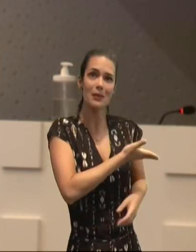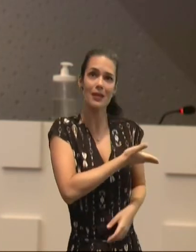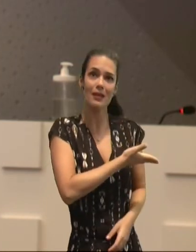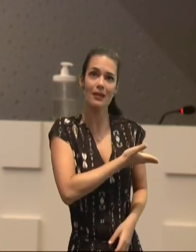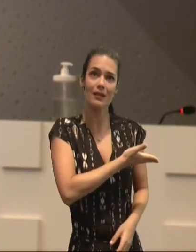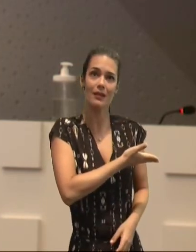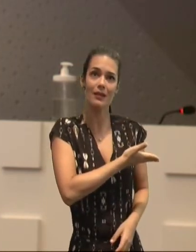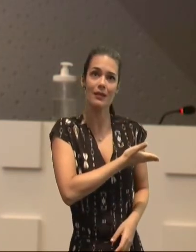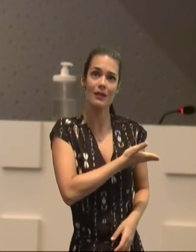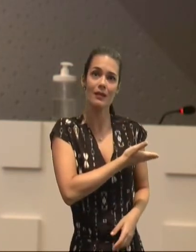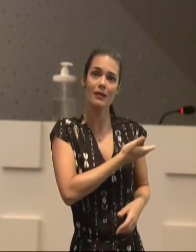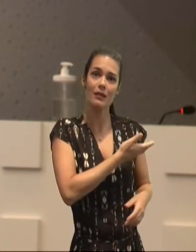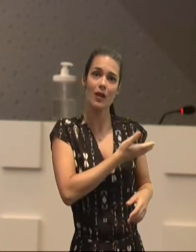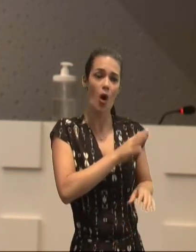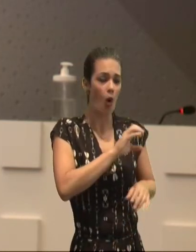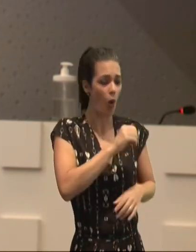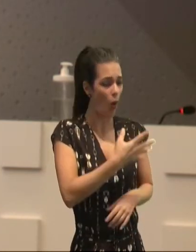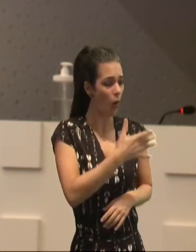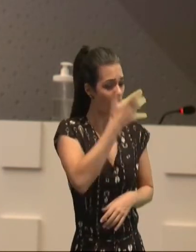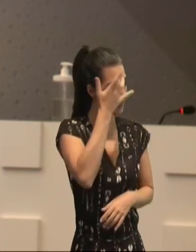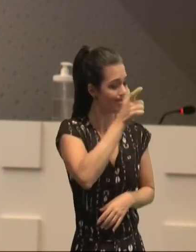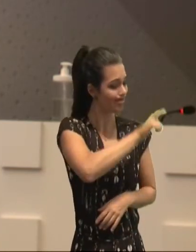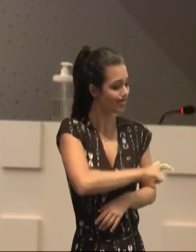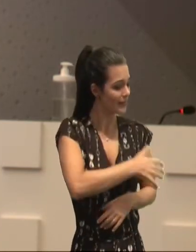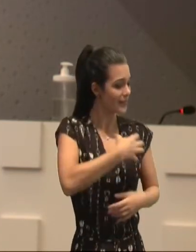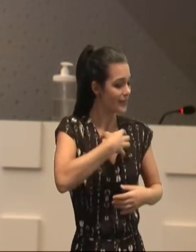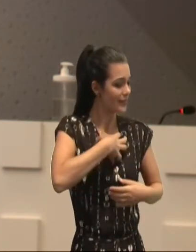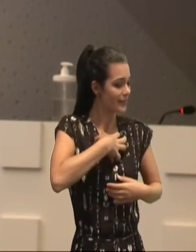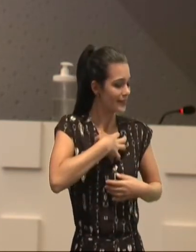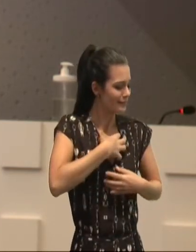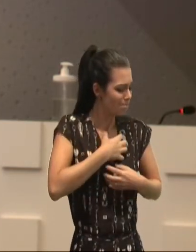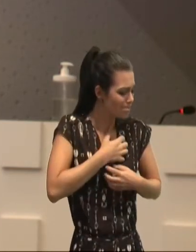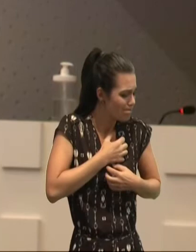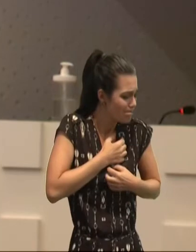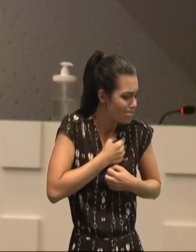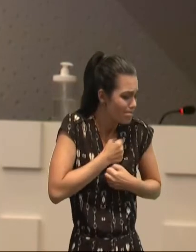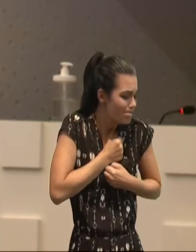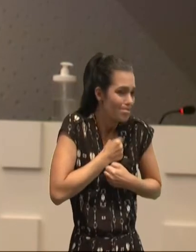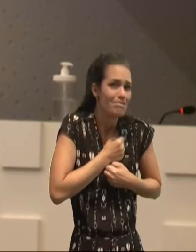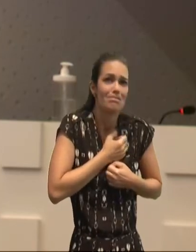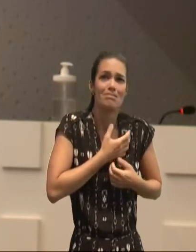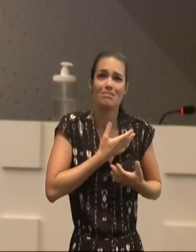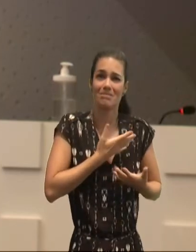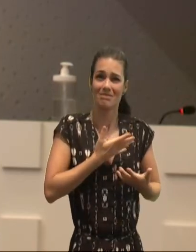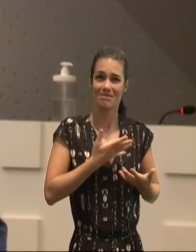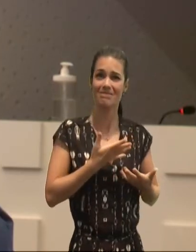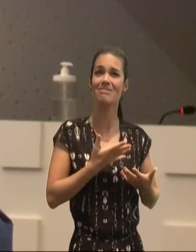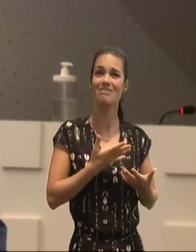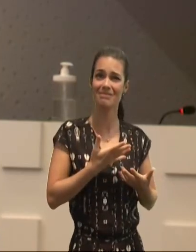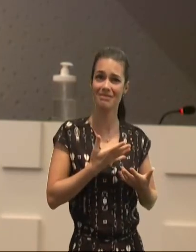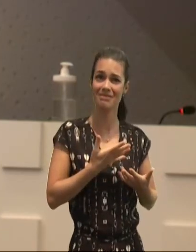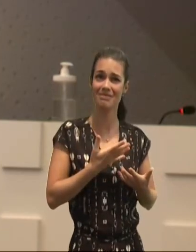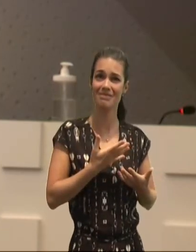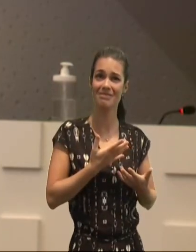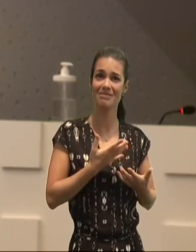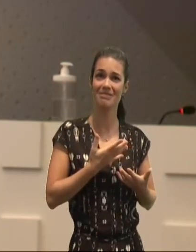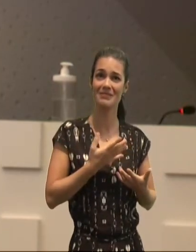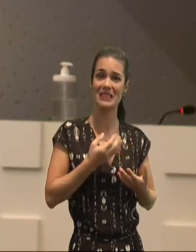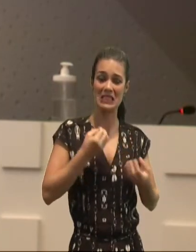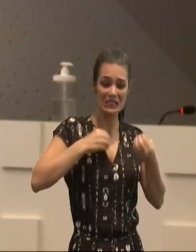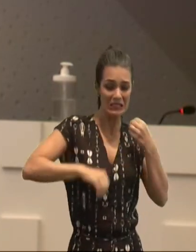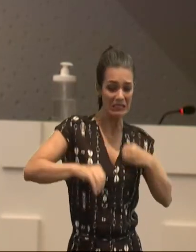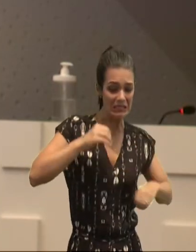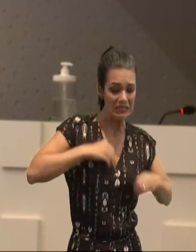ou, estão no estado, emocional, talvez, porque, por causa, de sua própria composição, eles estão, sujeitas mais,